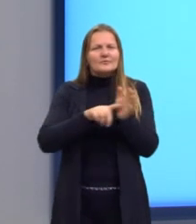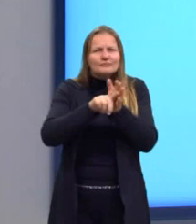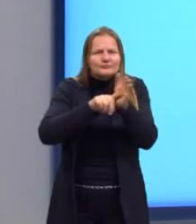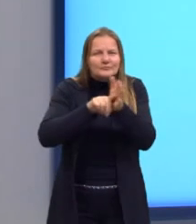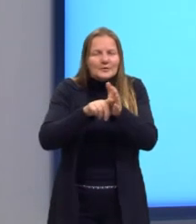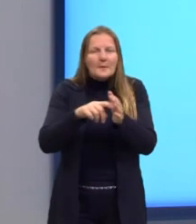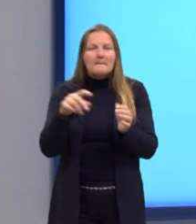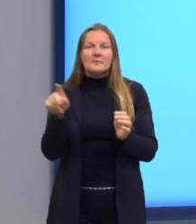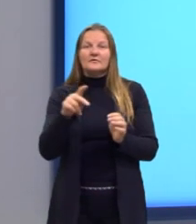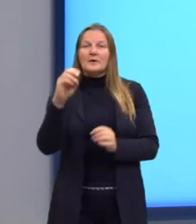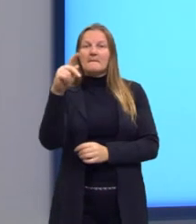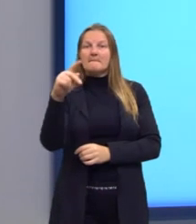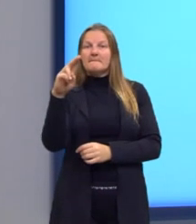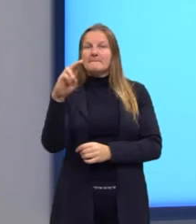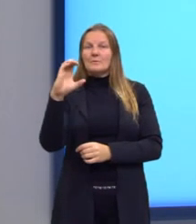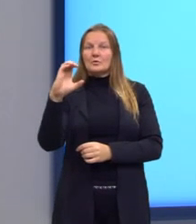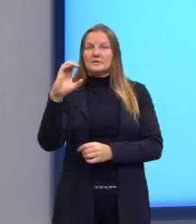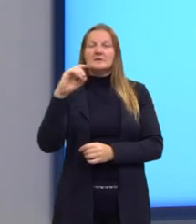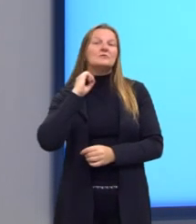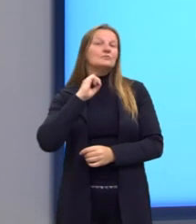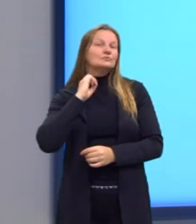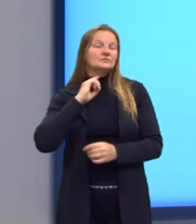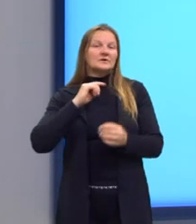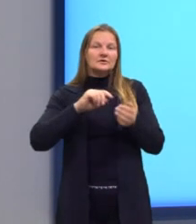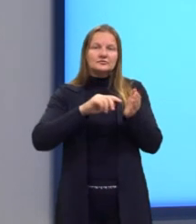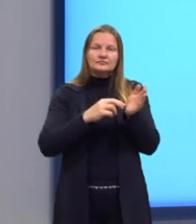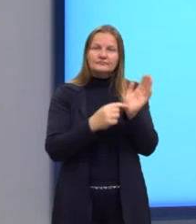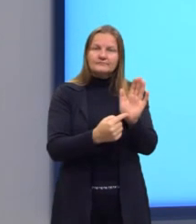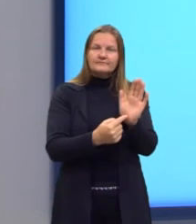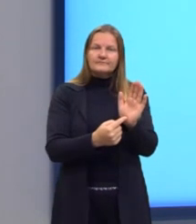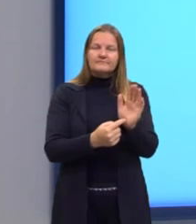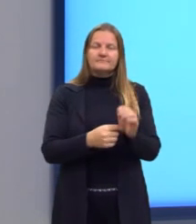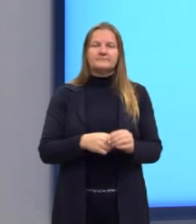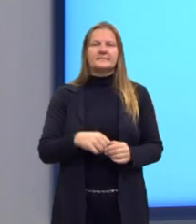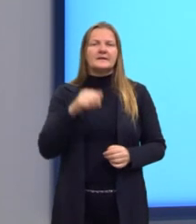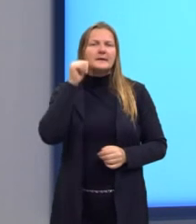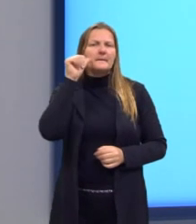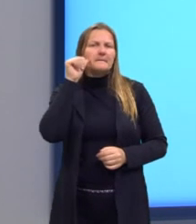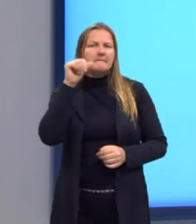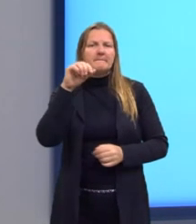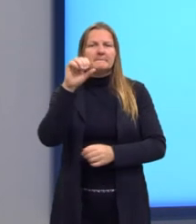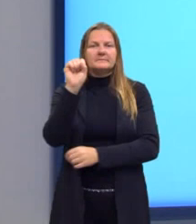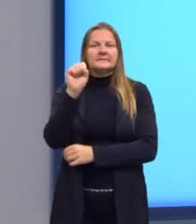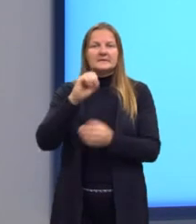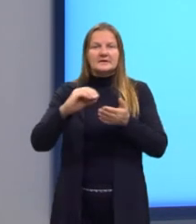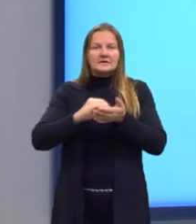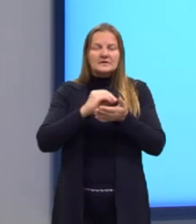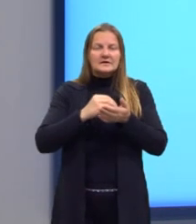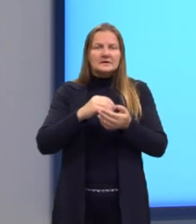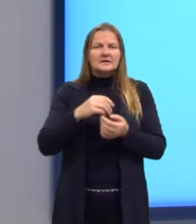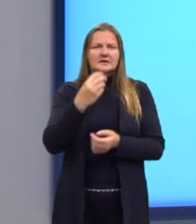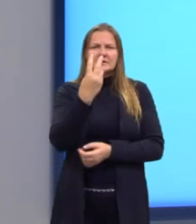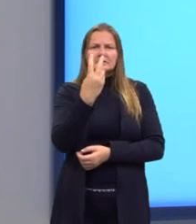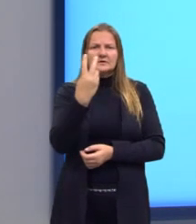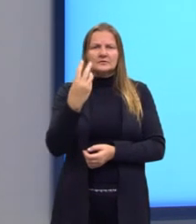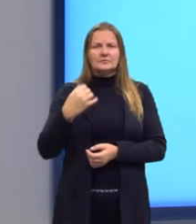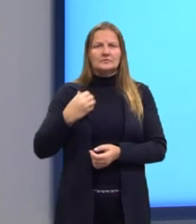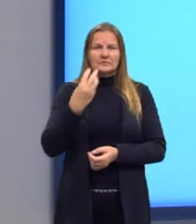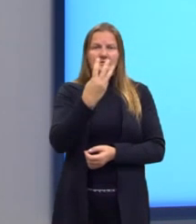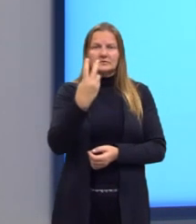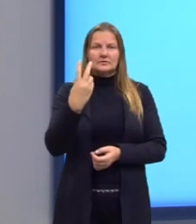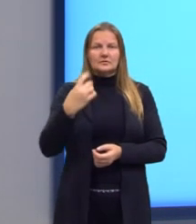professora da PUC de Minas Gerais. A secretária Fabiana Araújo, 32 anos, é uma leitora sujeito.